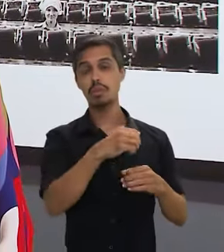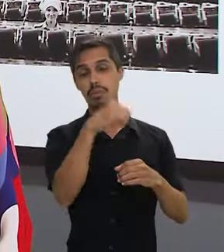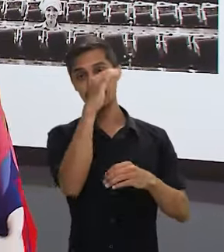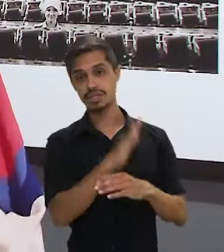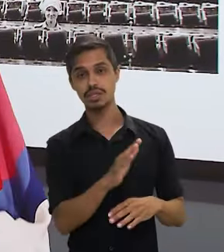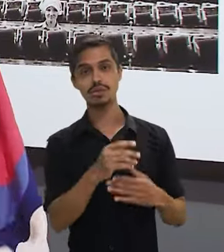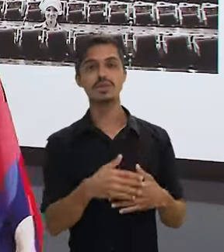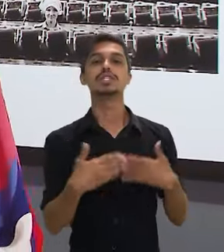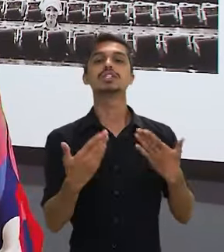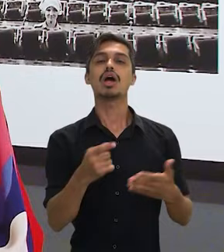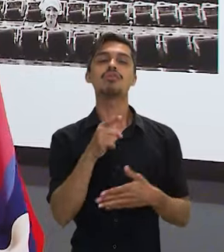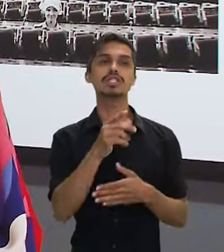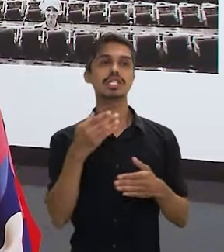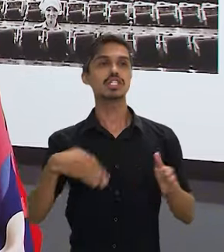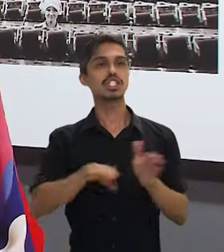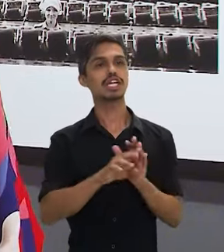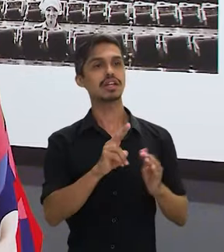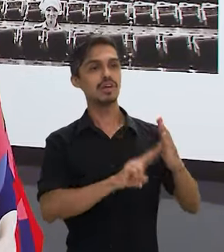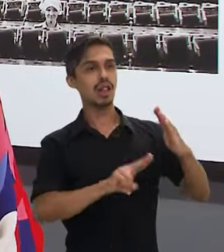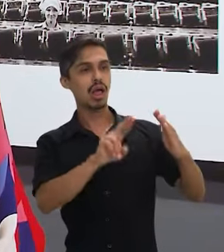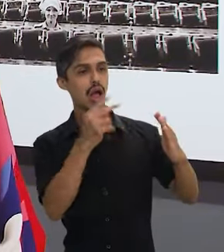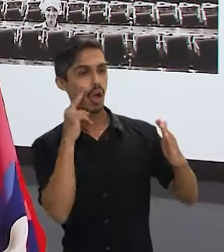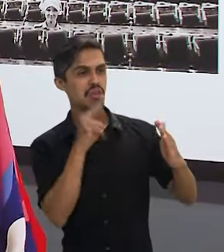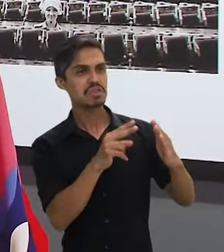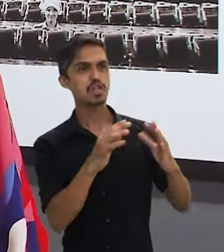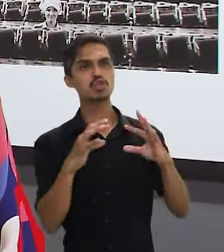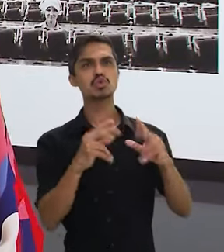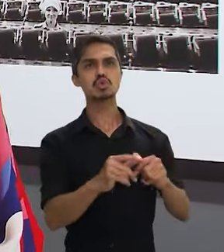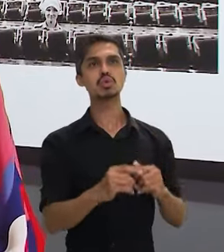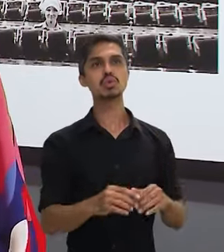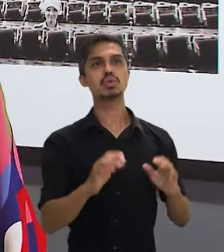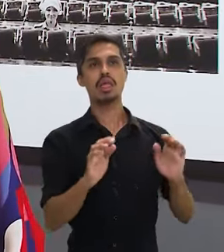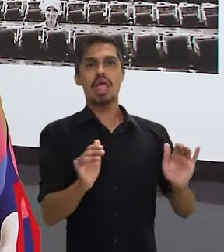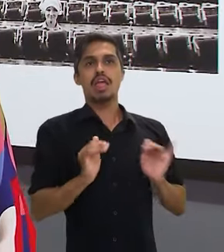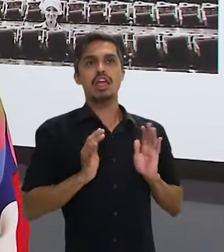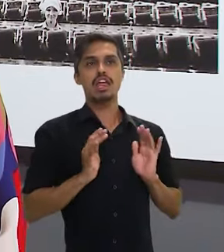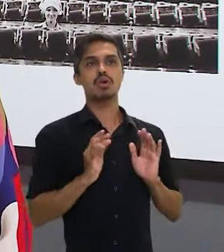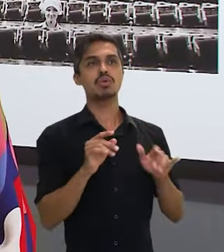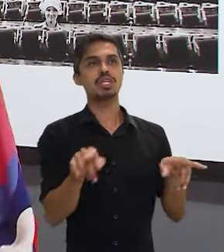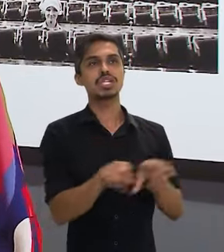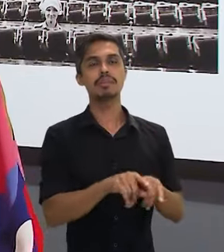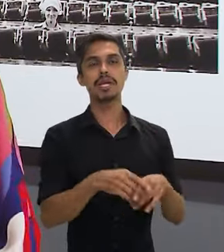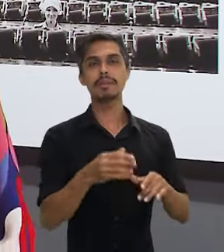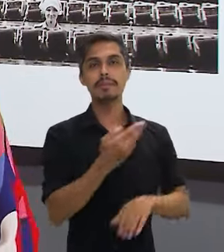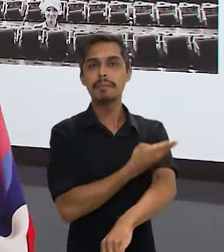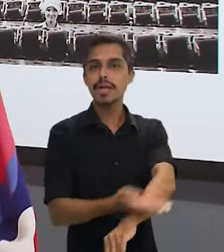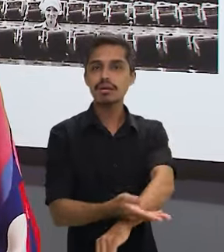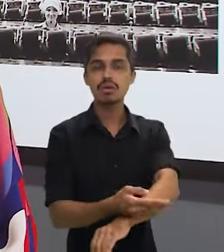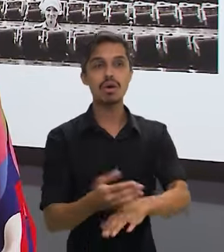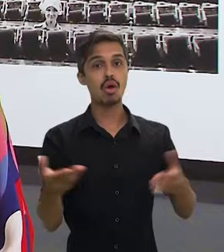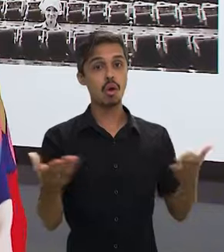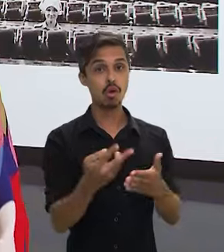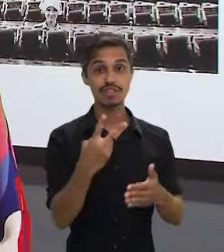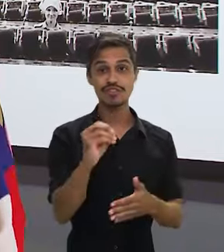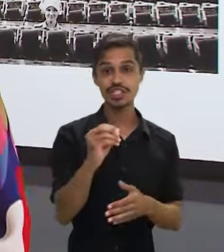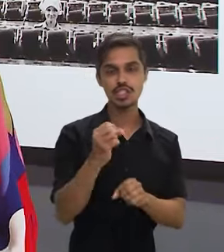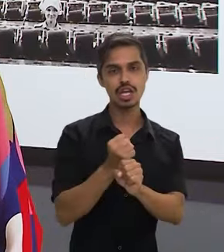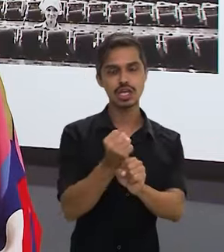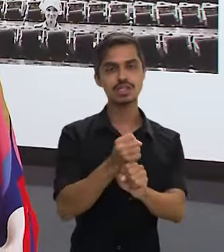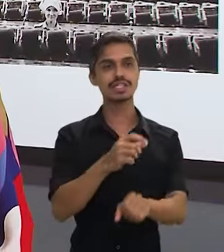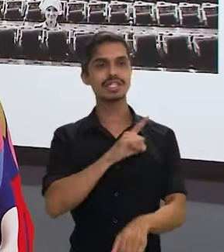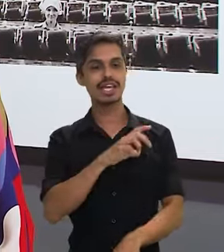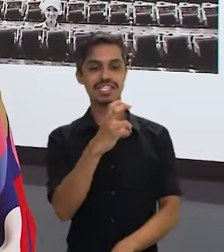país. Então, você chegava e você viu a universidade totalmente elitista e branca. Hoje, 20 anos depois, a gente tem